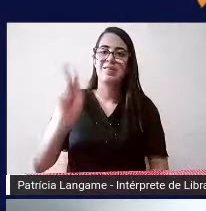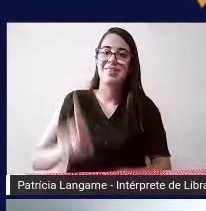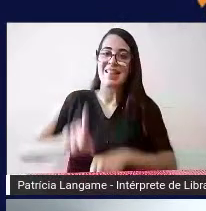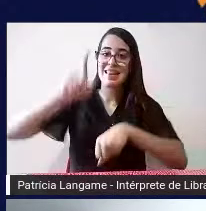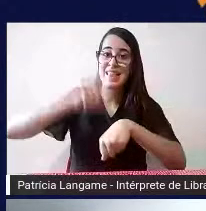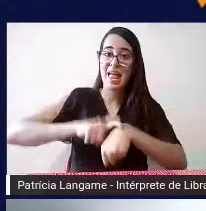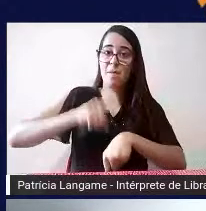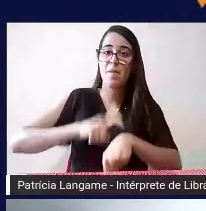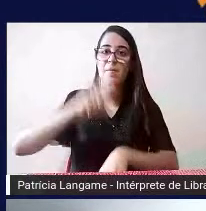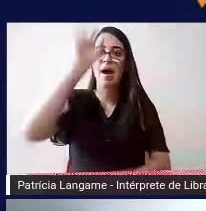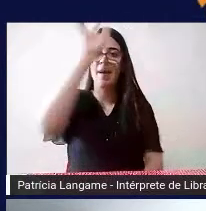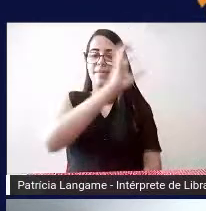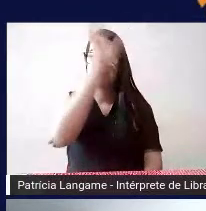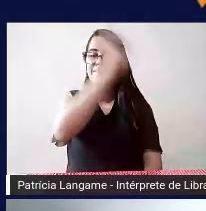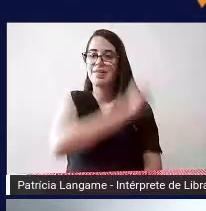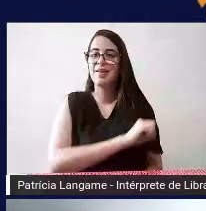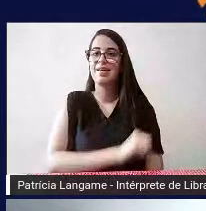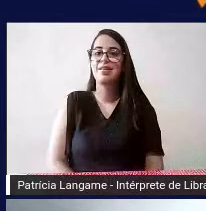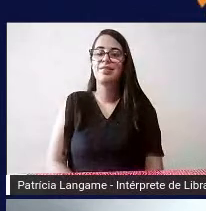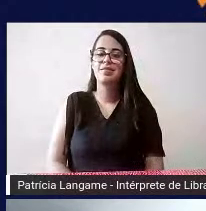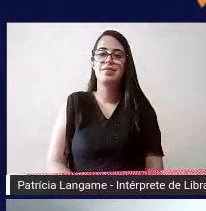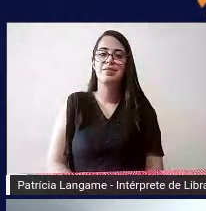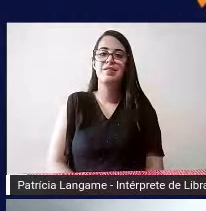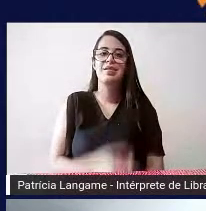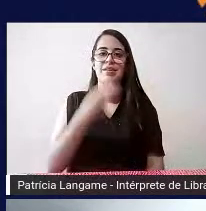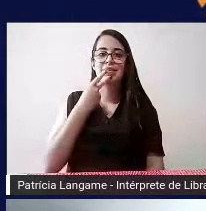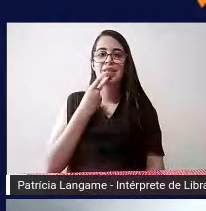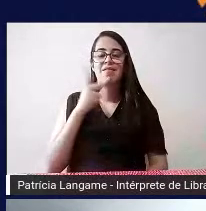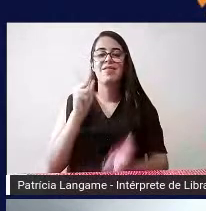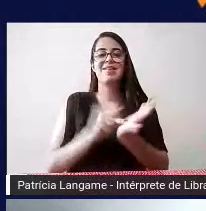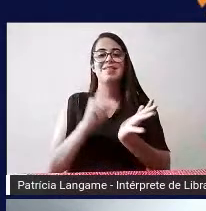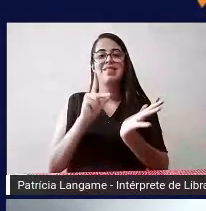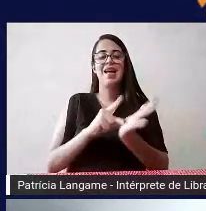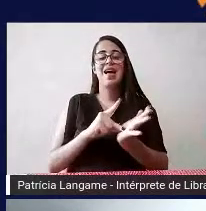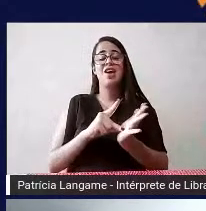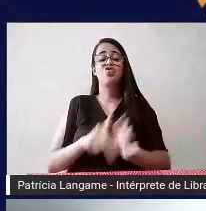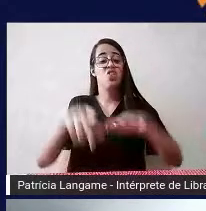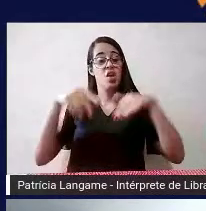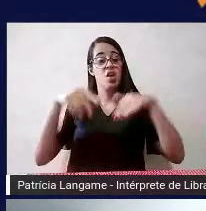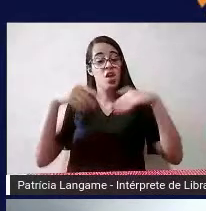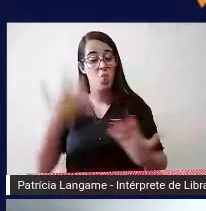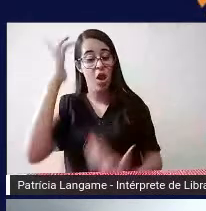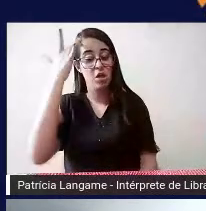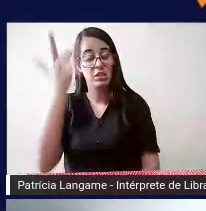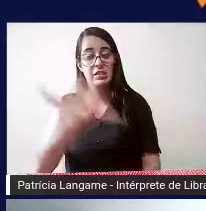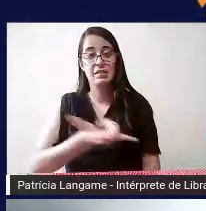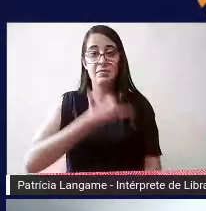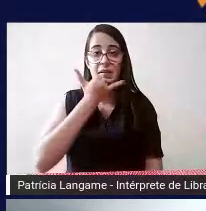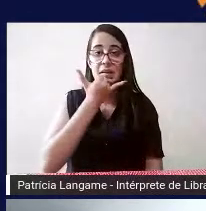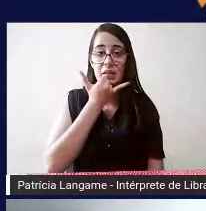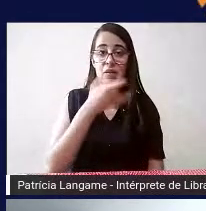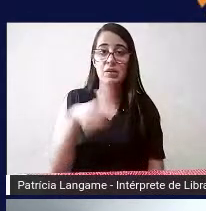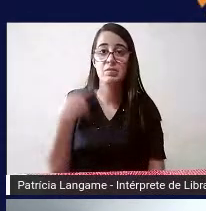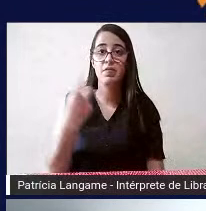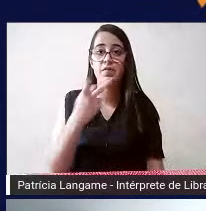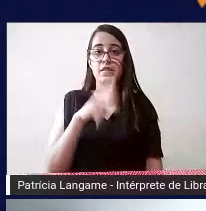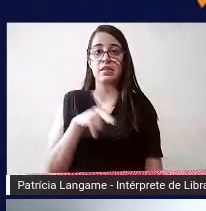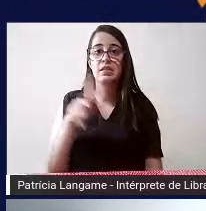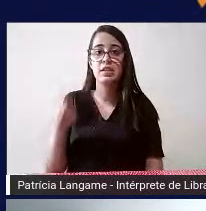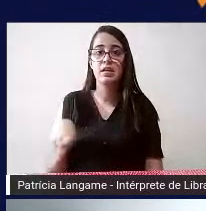aprendê-las na verdade Douglas eu acho que os professores nós professores precisa ter